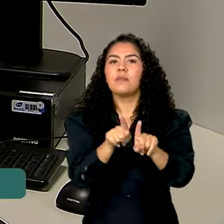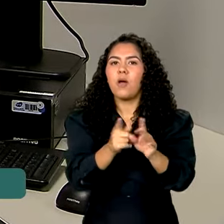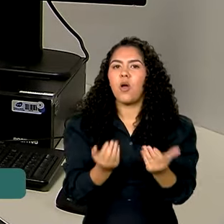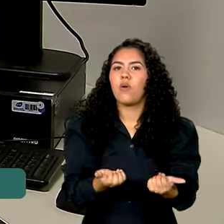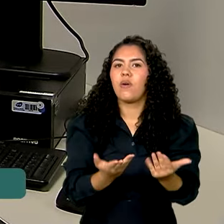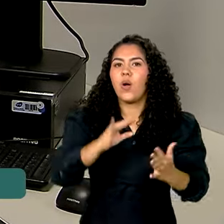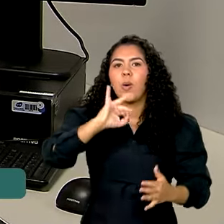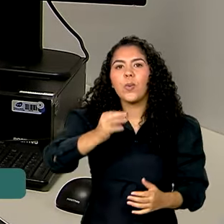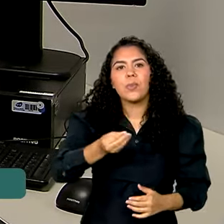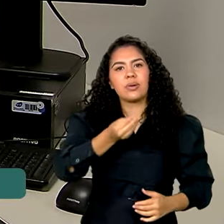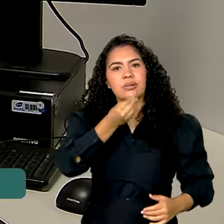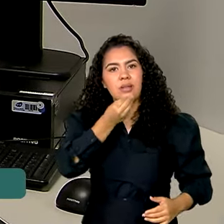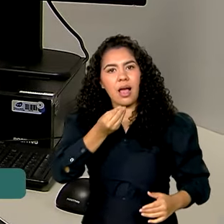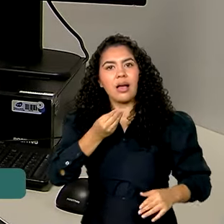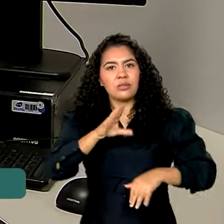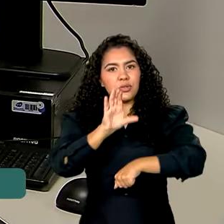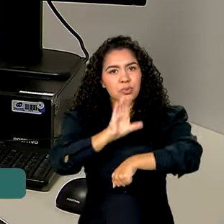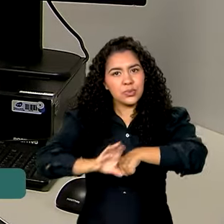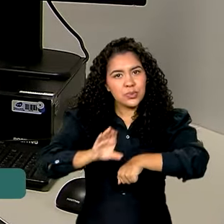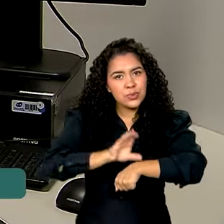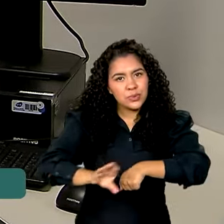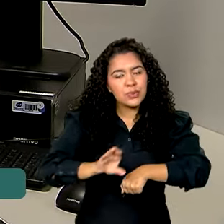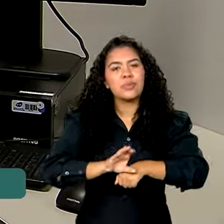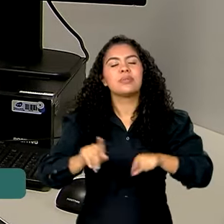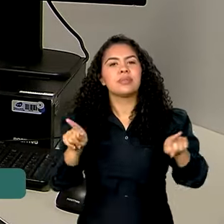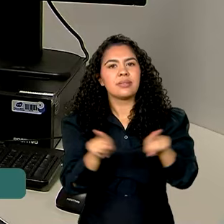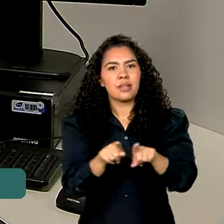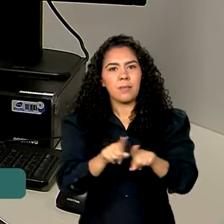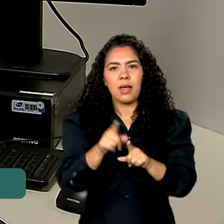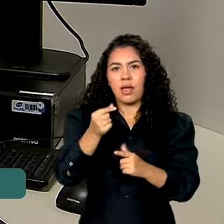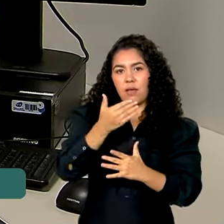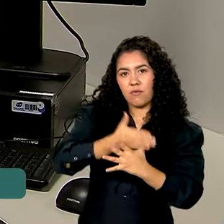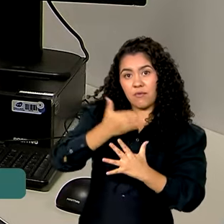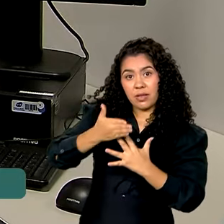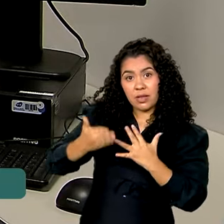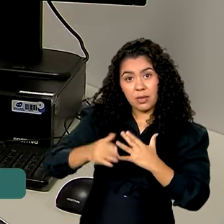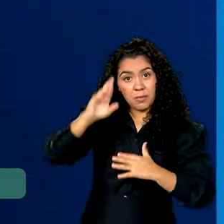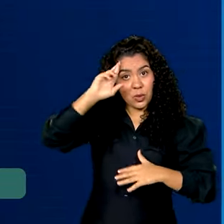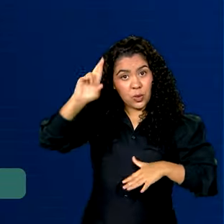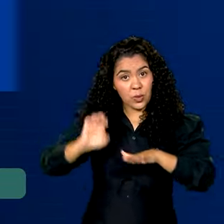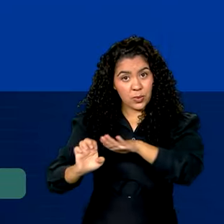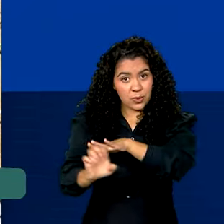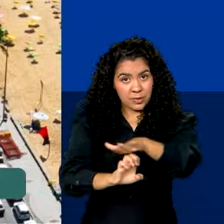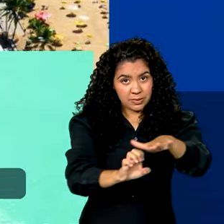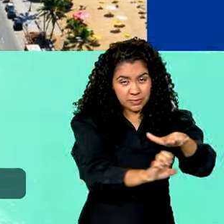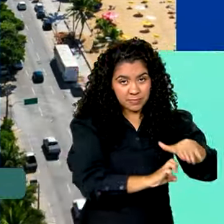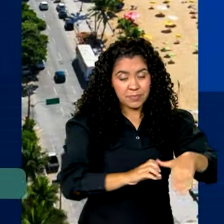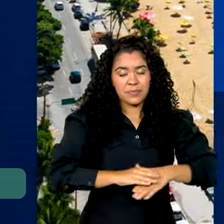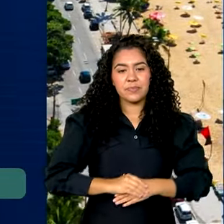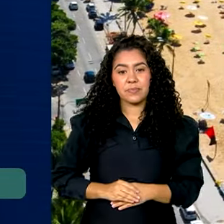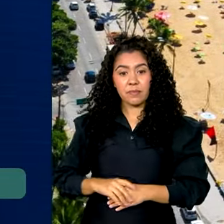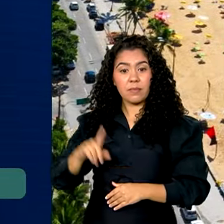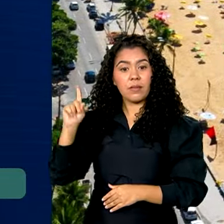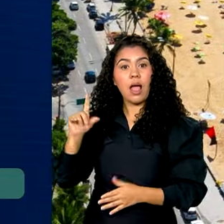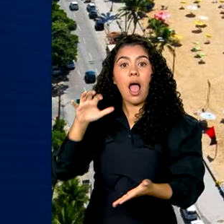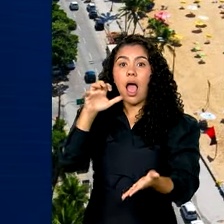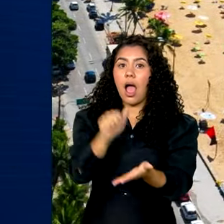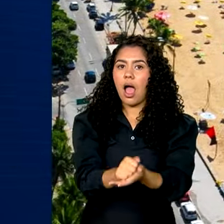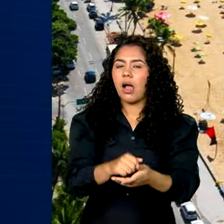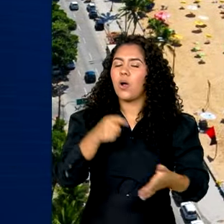oportunidades de qualificação e financiamento para os empresários. O cadastro é